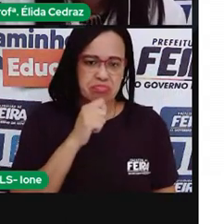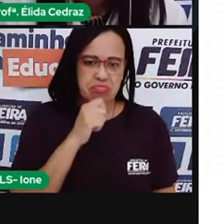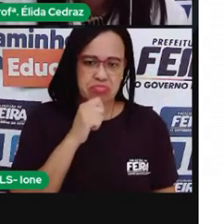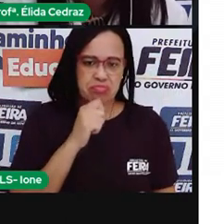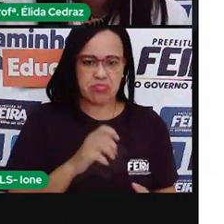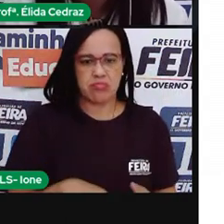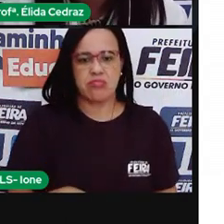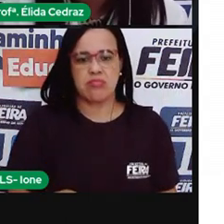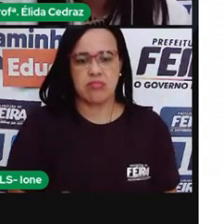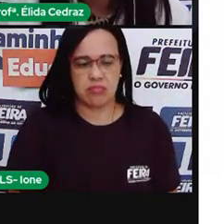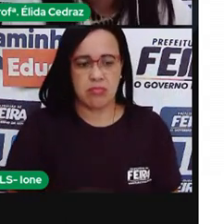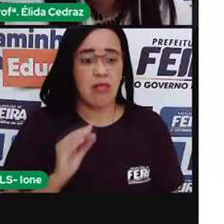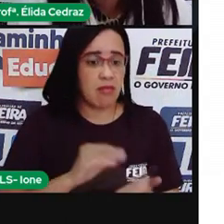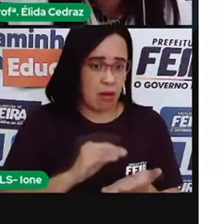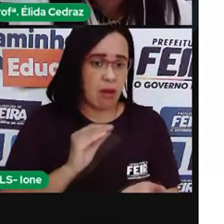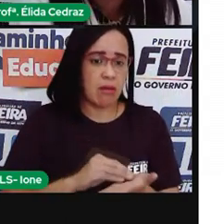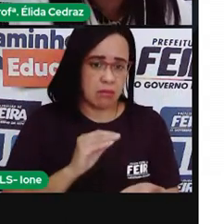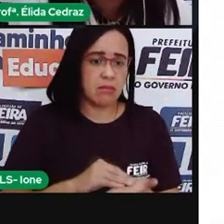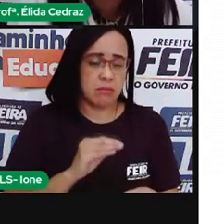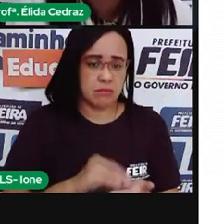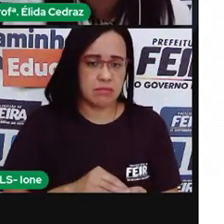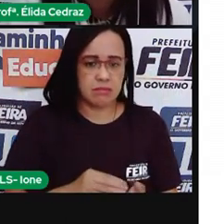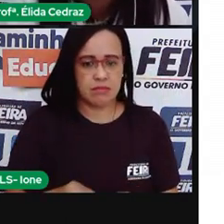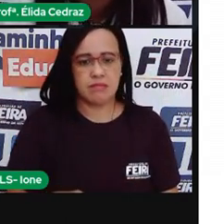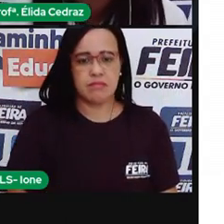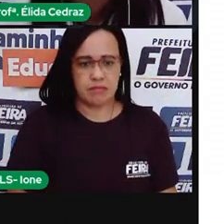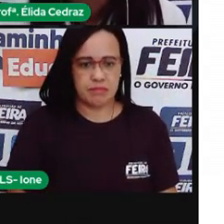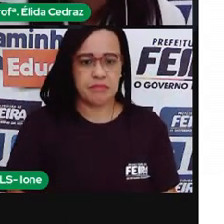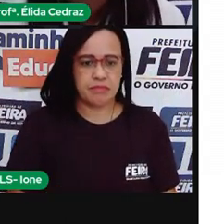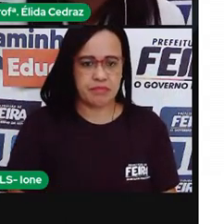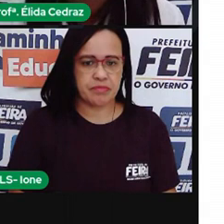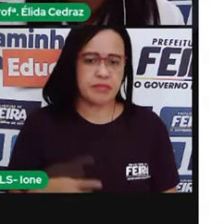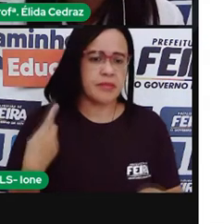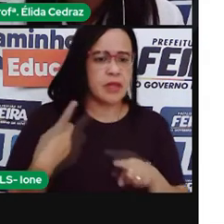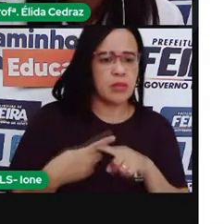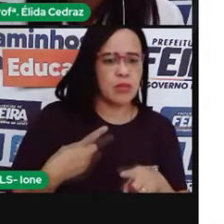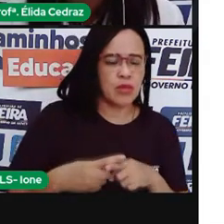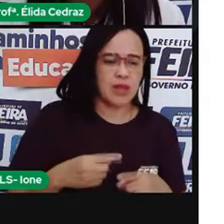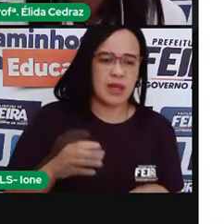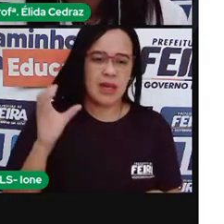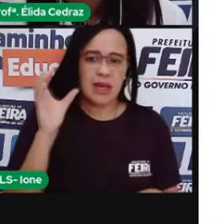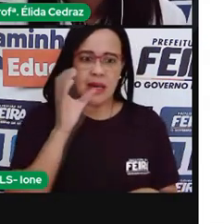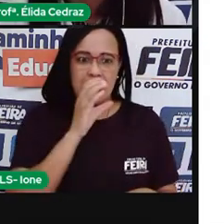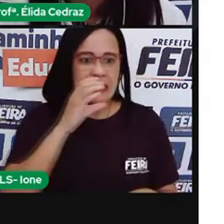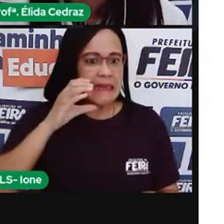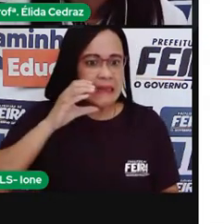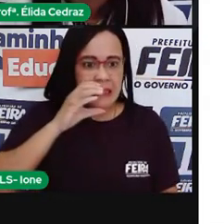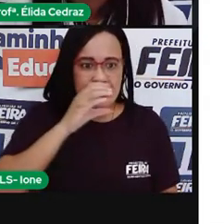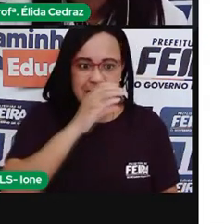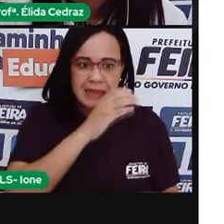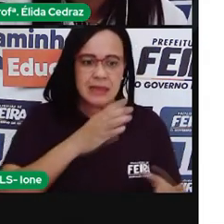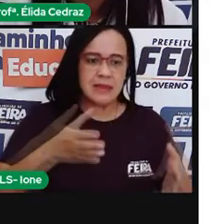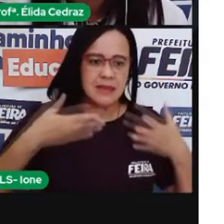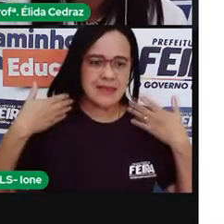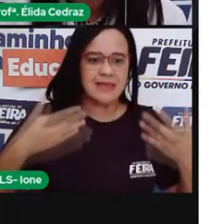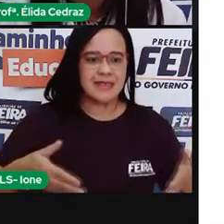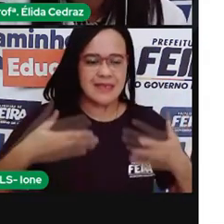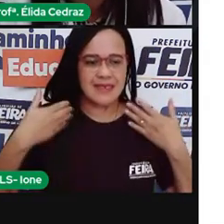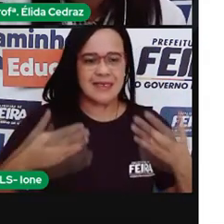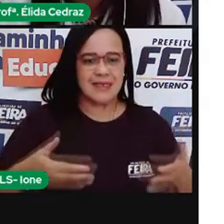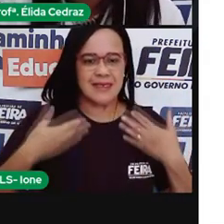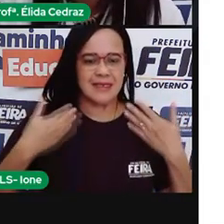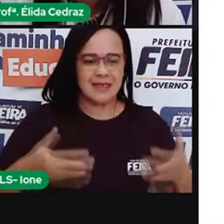litoral. Aqui no semiárido, realmente temos muita falta de chuva. Mas o clima chega a ser